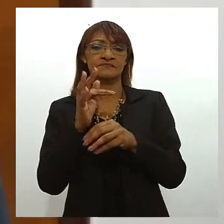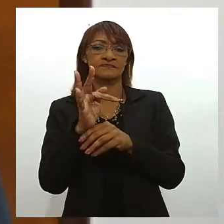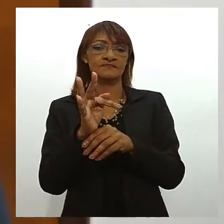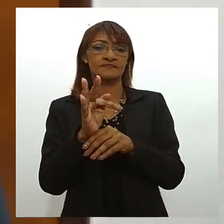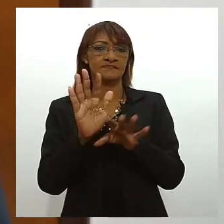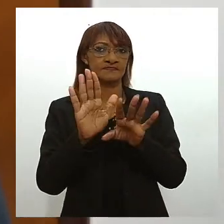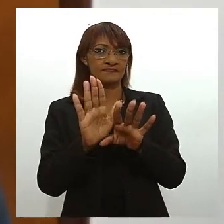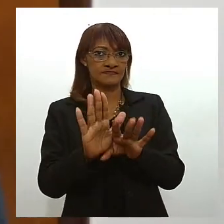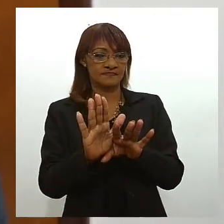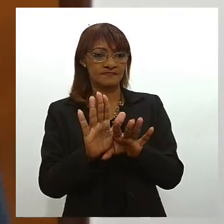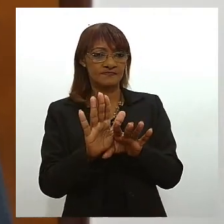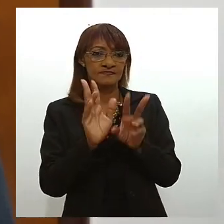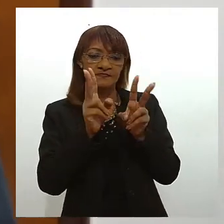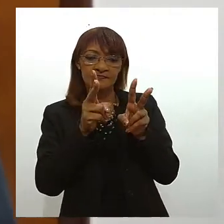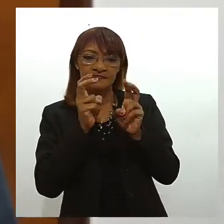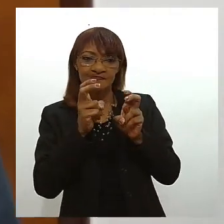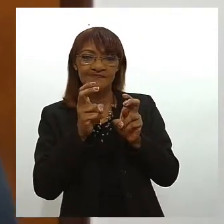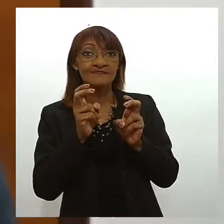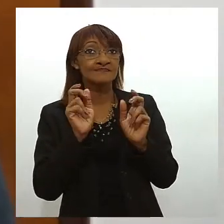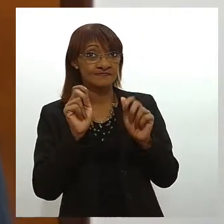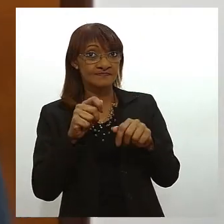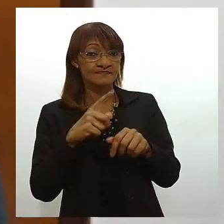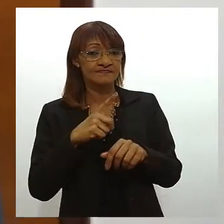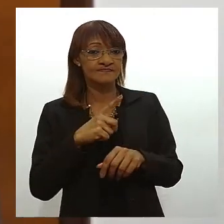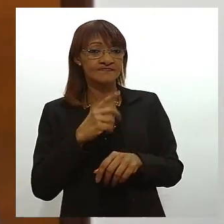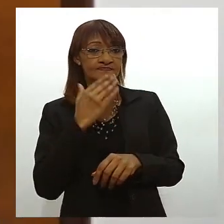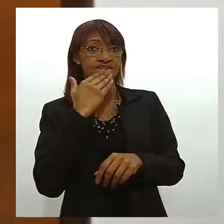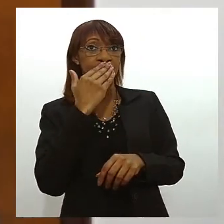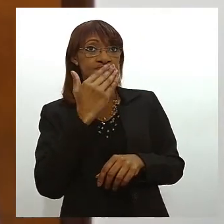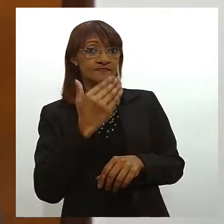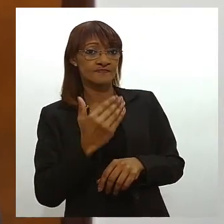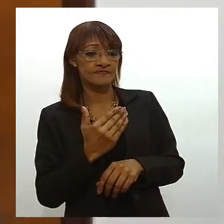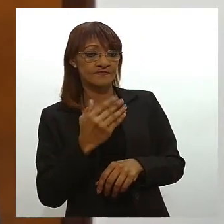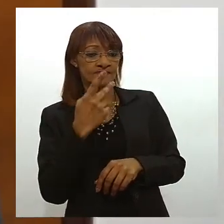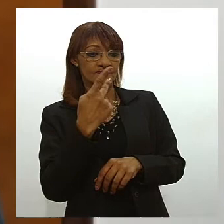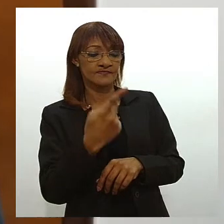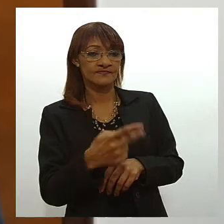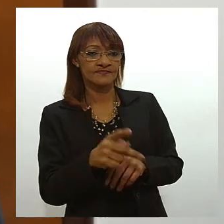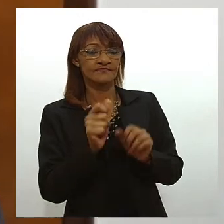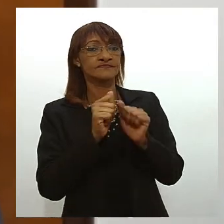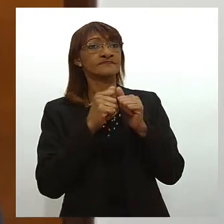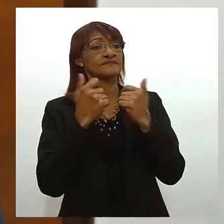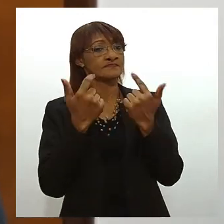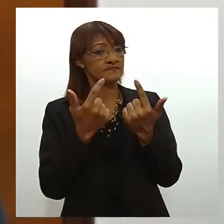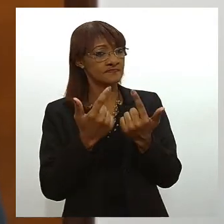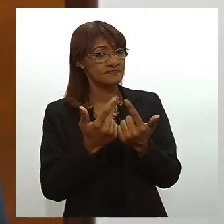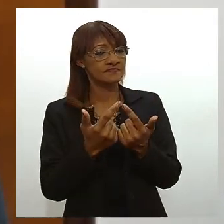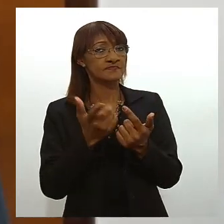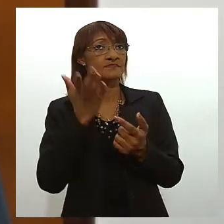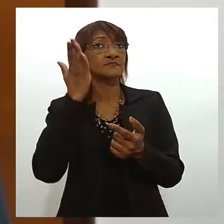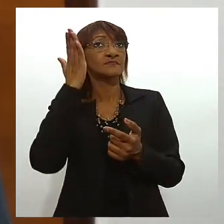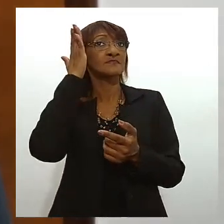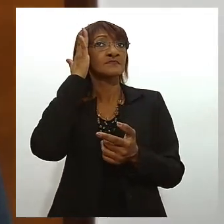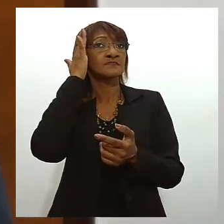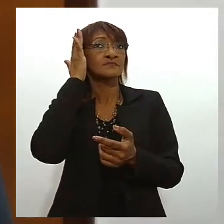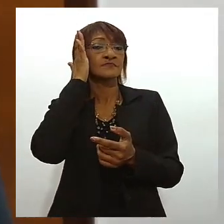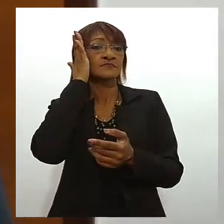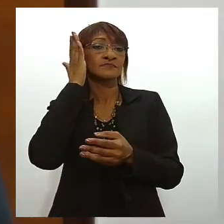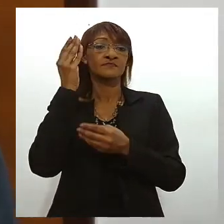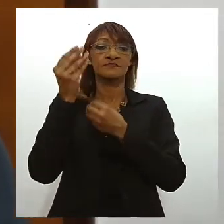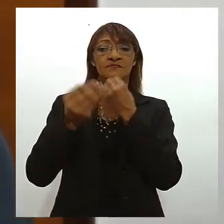identificou que tinha essa demanda solicitou esses dados da casa e a casa começou a entender como fazer isso